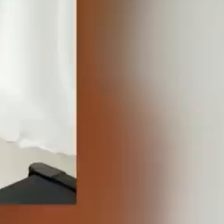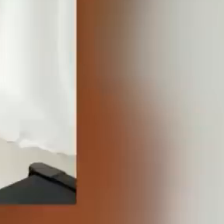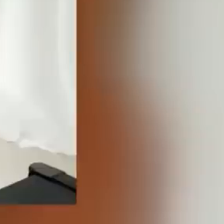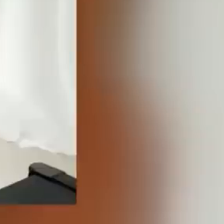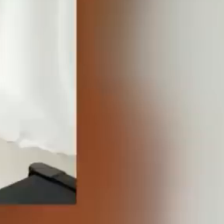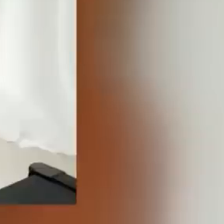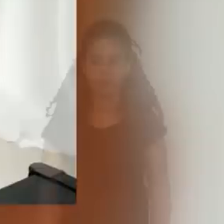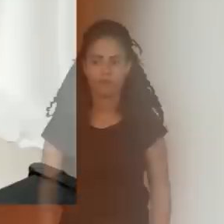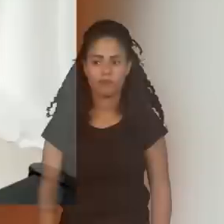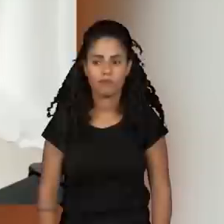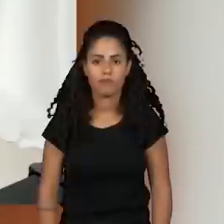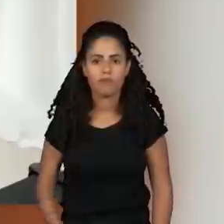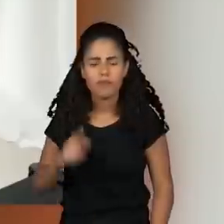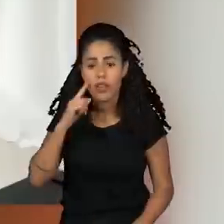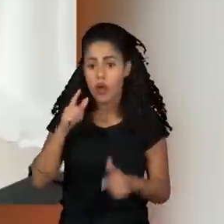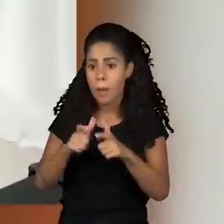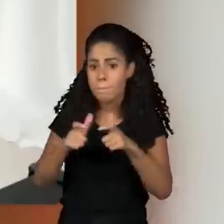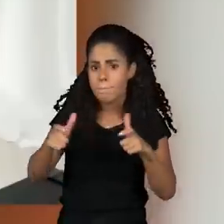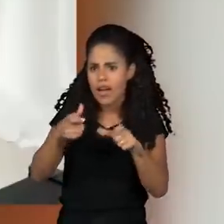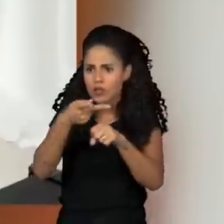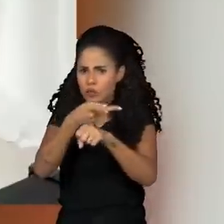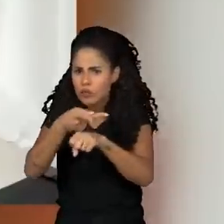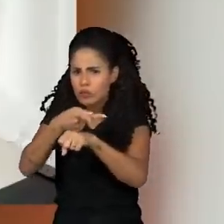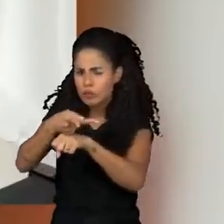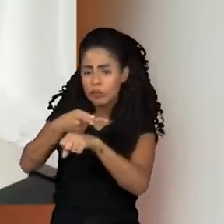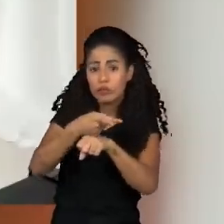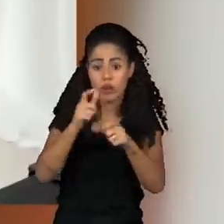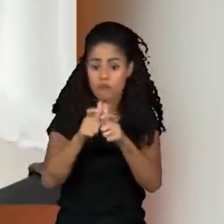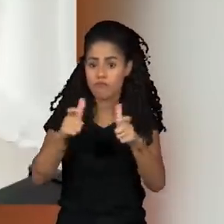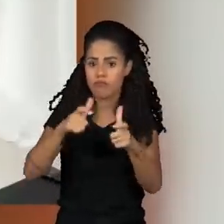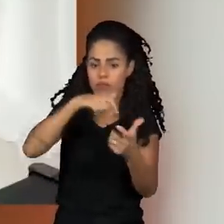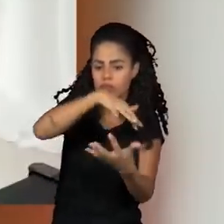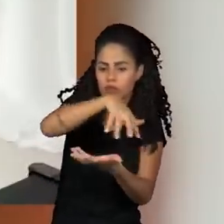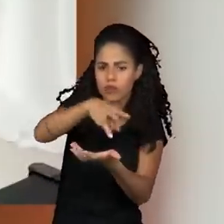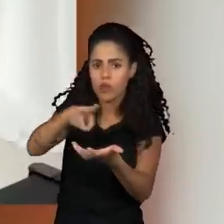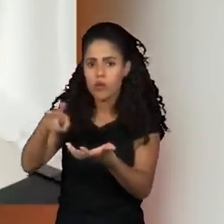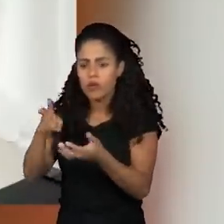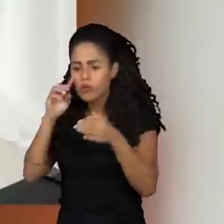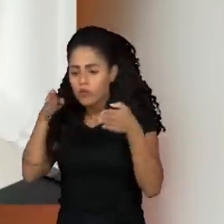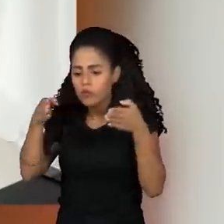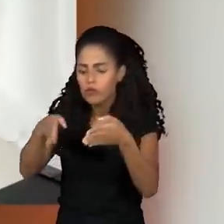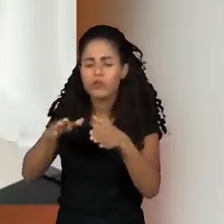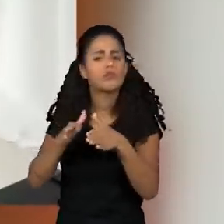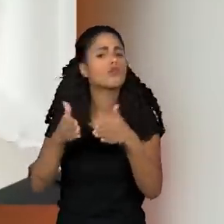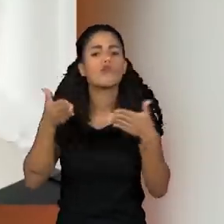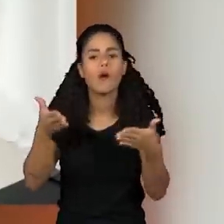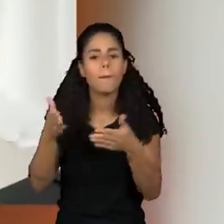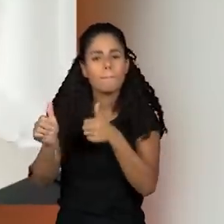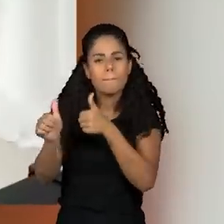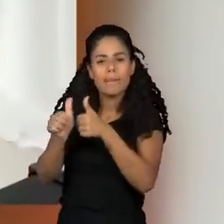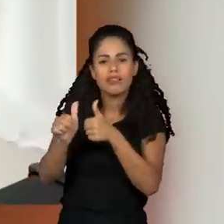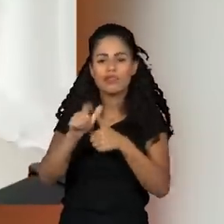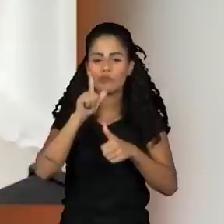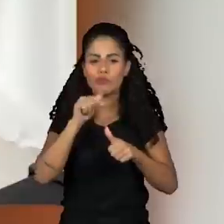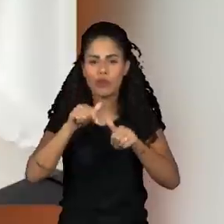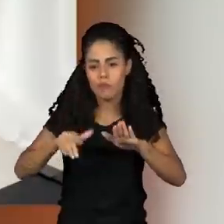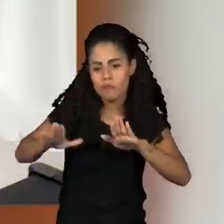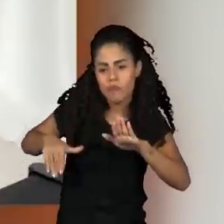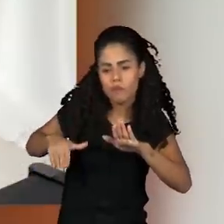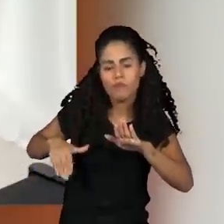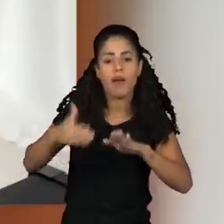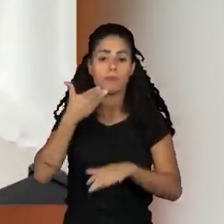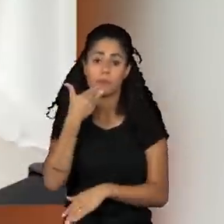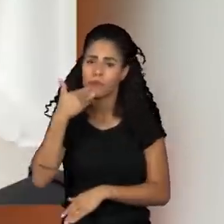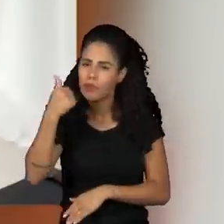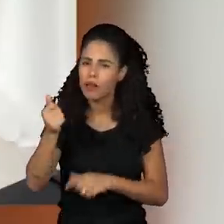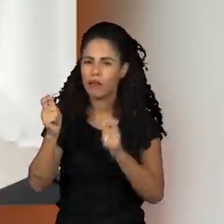A maior parte da pesquisa, tanto no Brasil quanto no mundo, é focada nas regiões próximas à costa, por serem mais baratas,